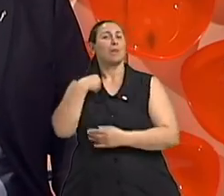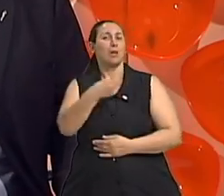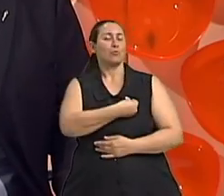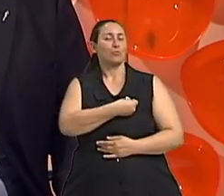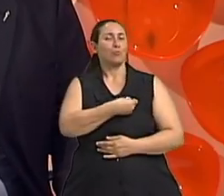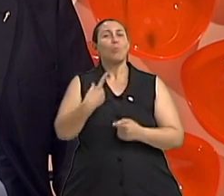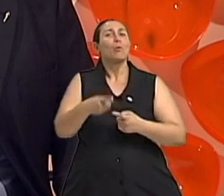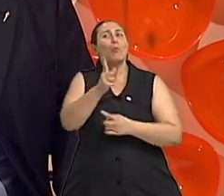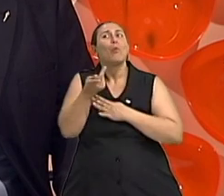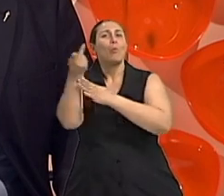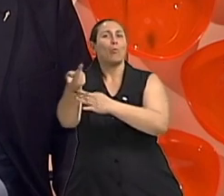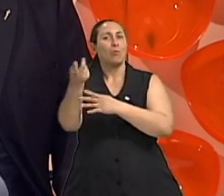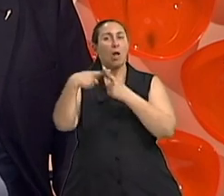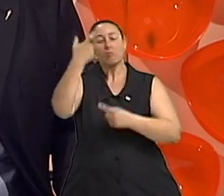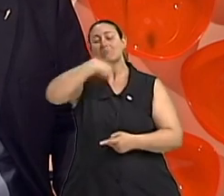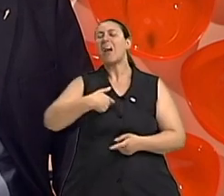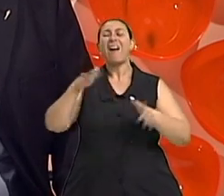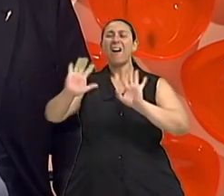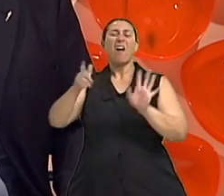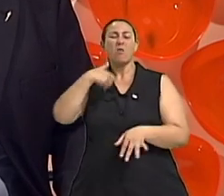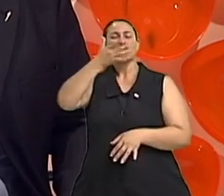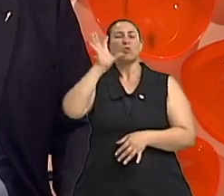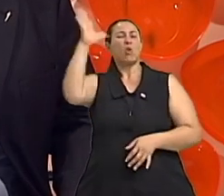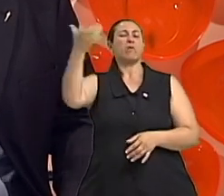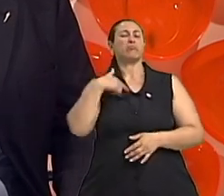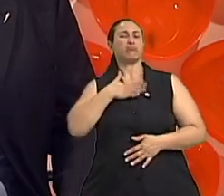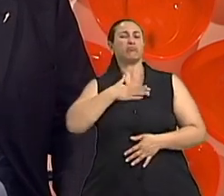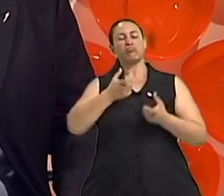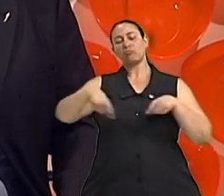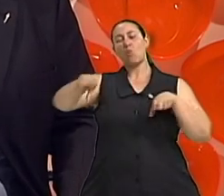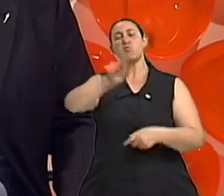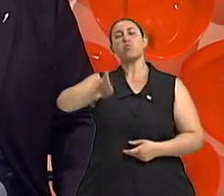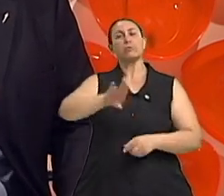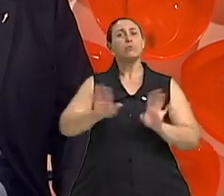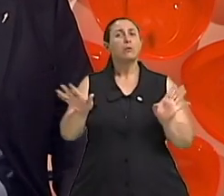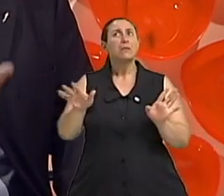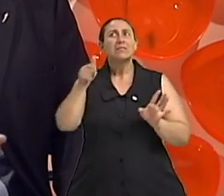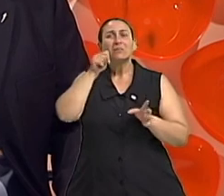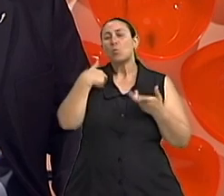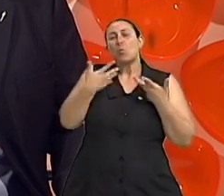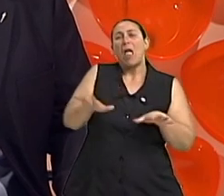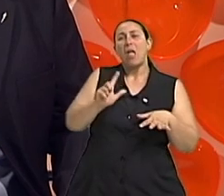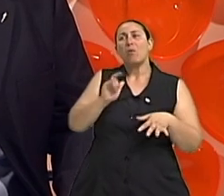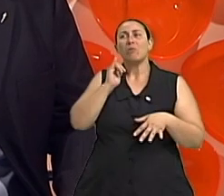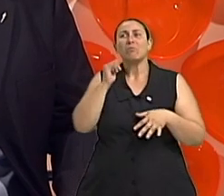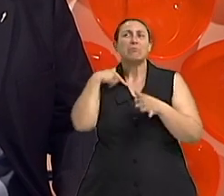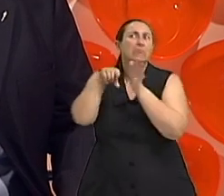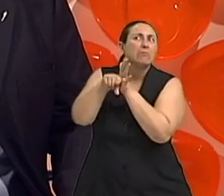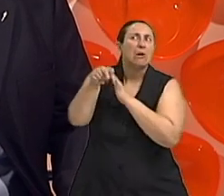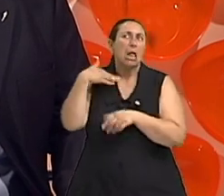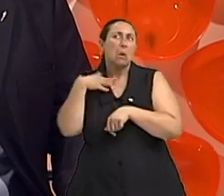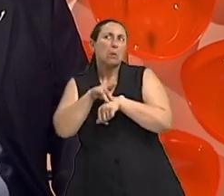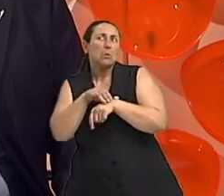nome desse pragmatismo feminino e também pela questão da privacidade da intimidade dispor esse problema